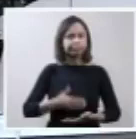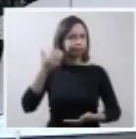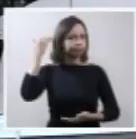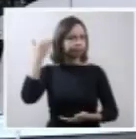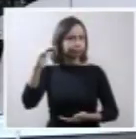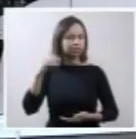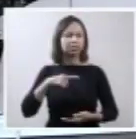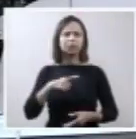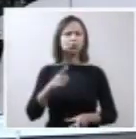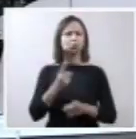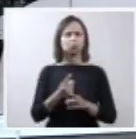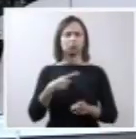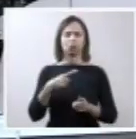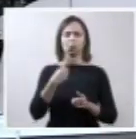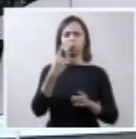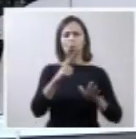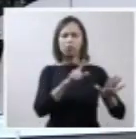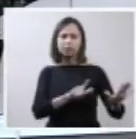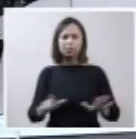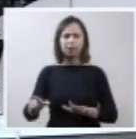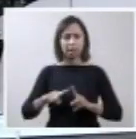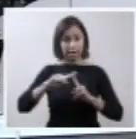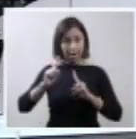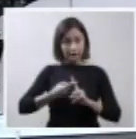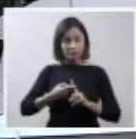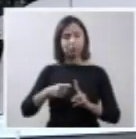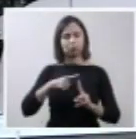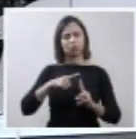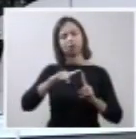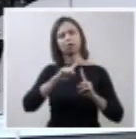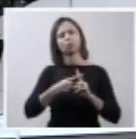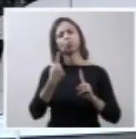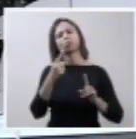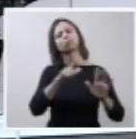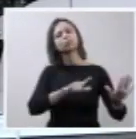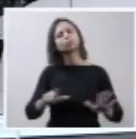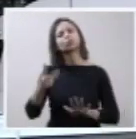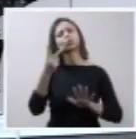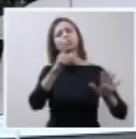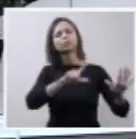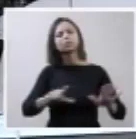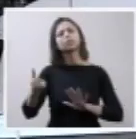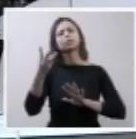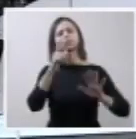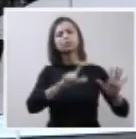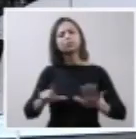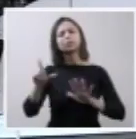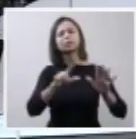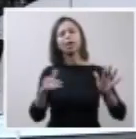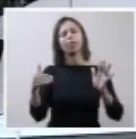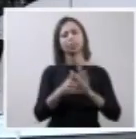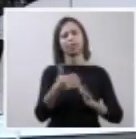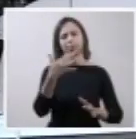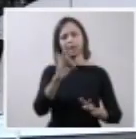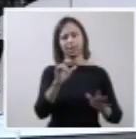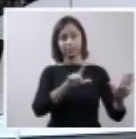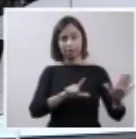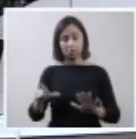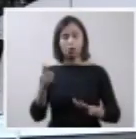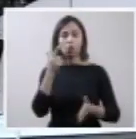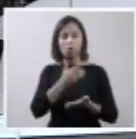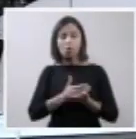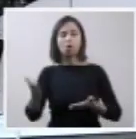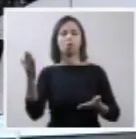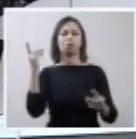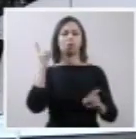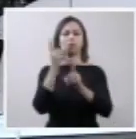12ª semana de gestação. Os exames de rotina do pré-natal detectam a má formação fetal e a mulher é